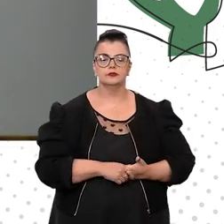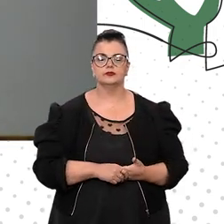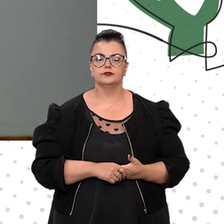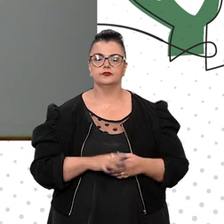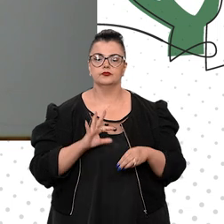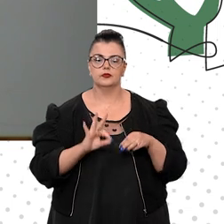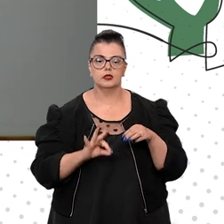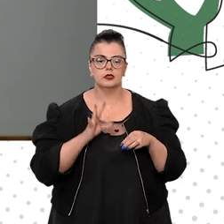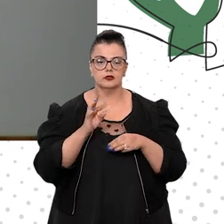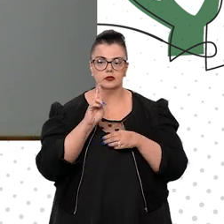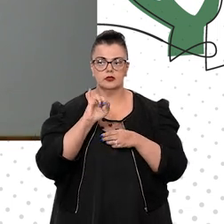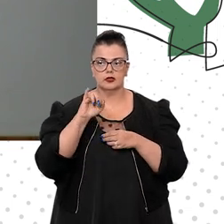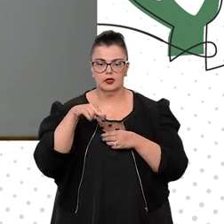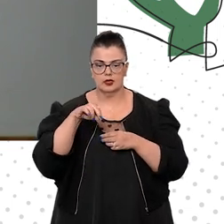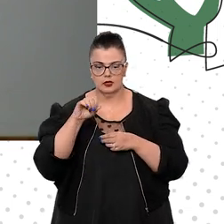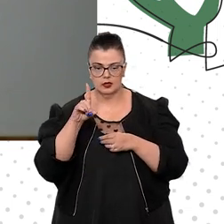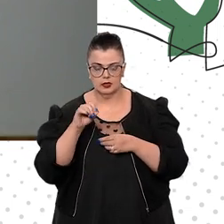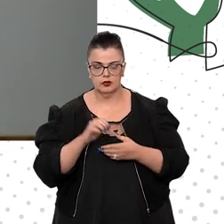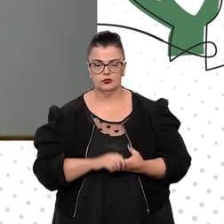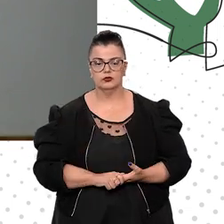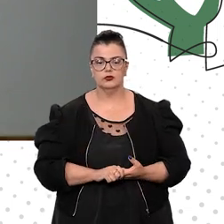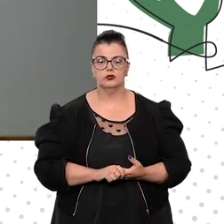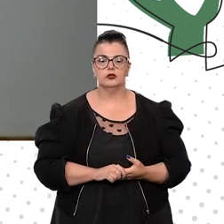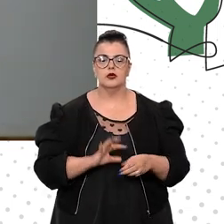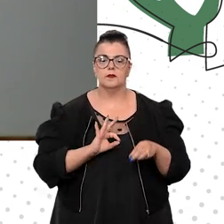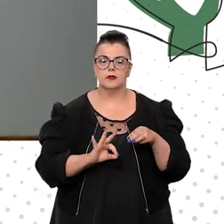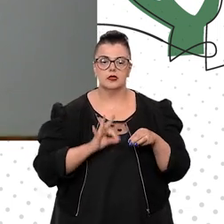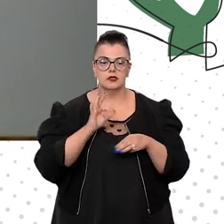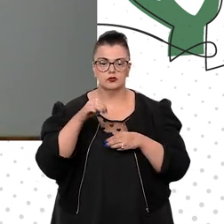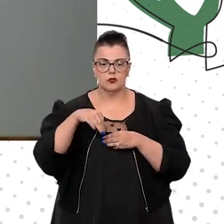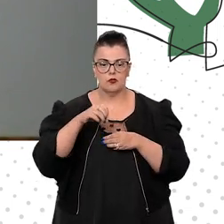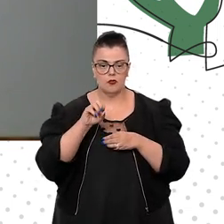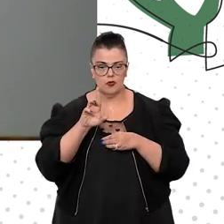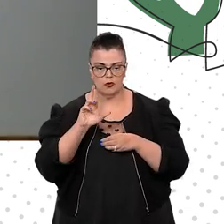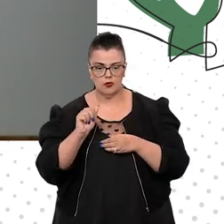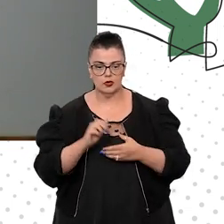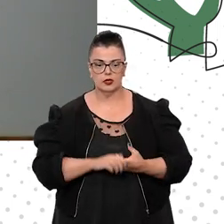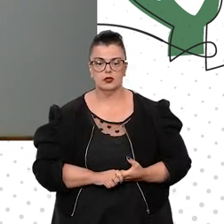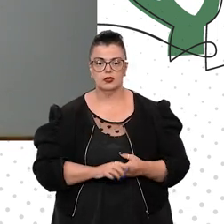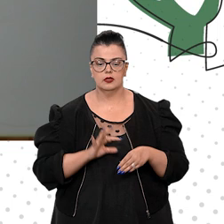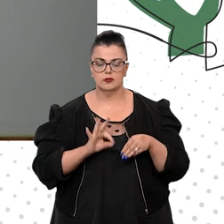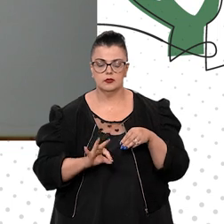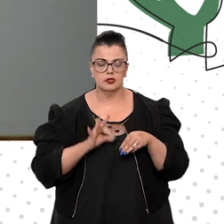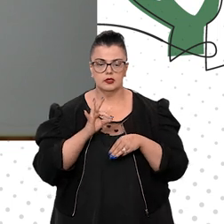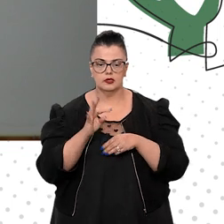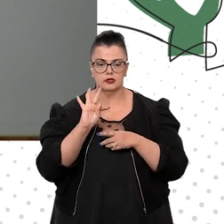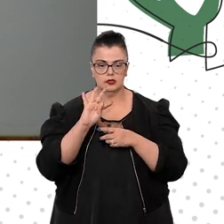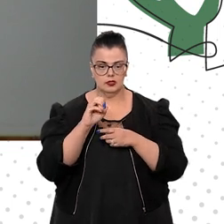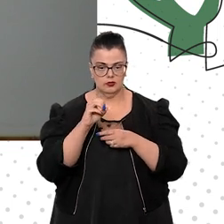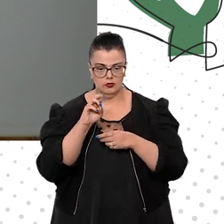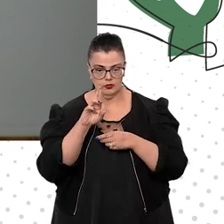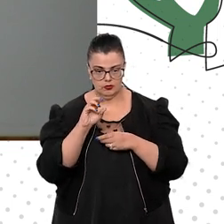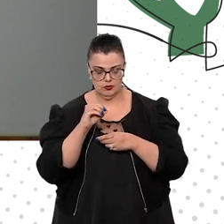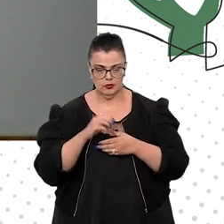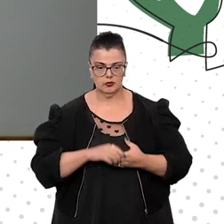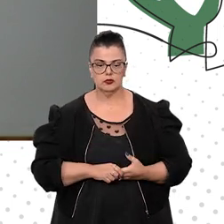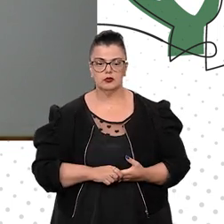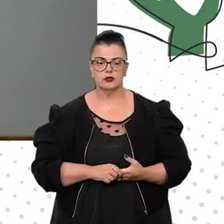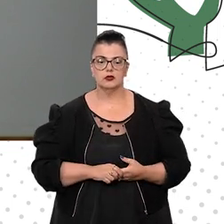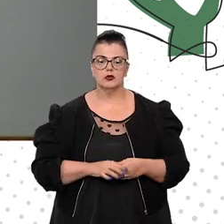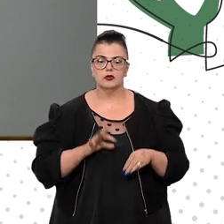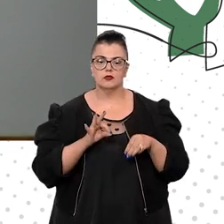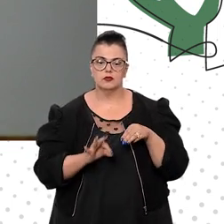Reinaldo Soares da Fonseca, ministro Moura Ribeiro, ministro Teodoro Silva Santos, e o